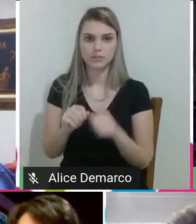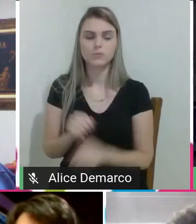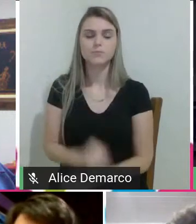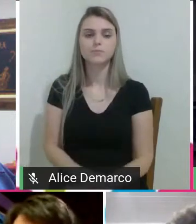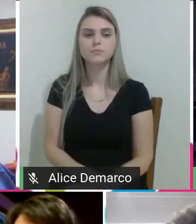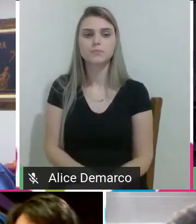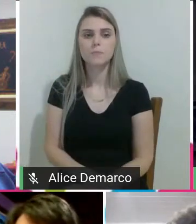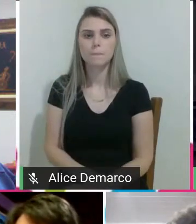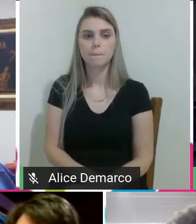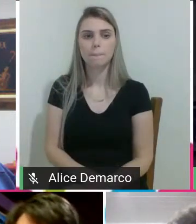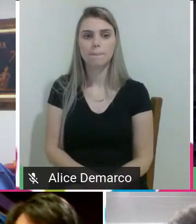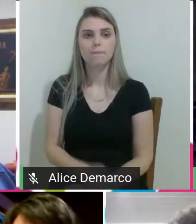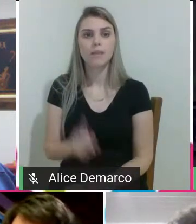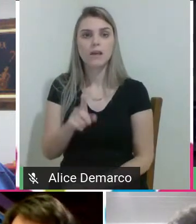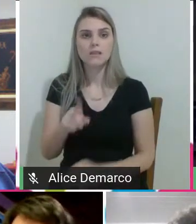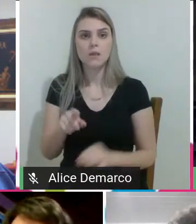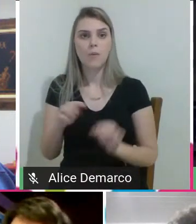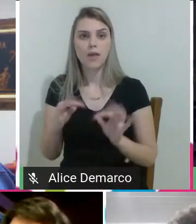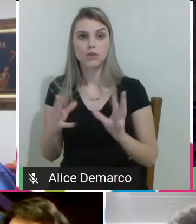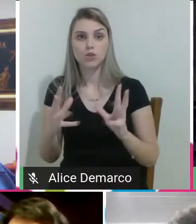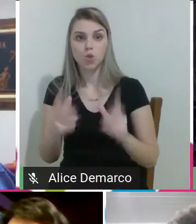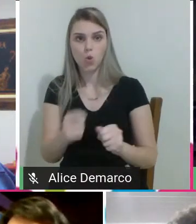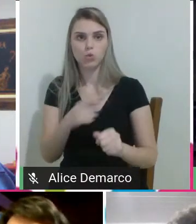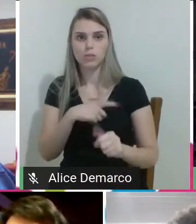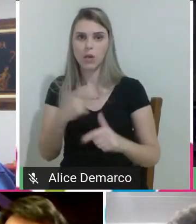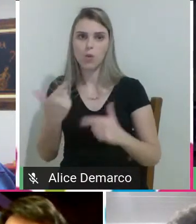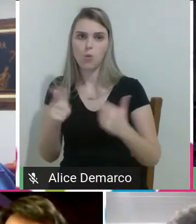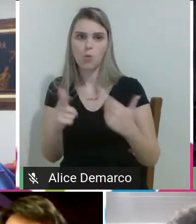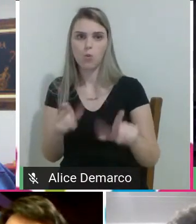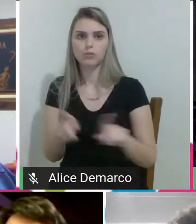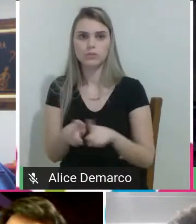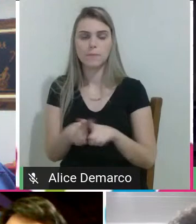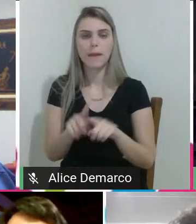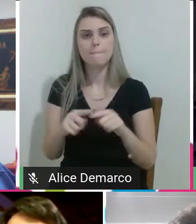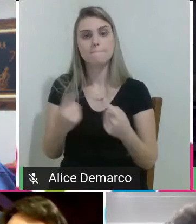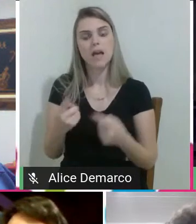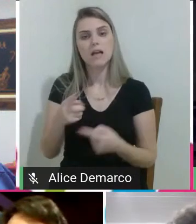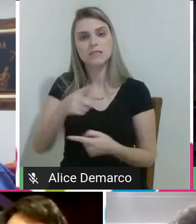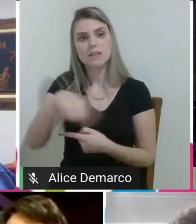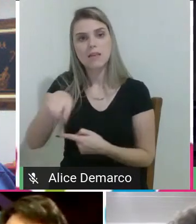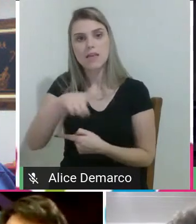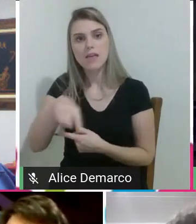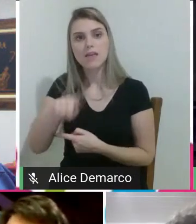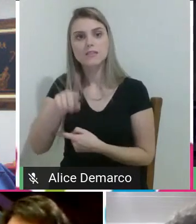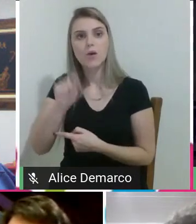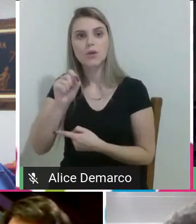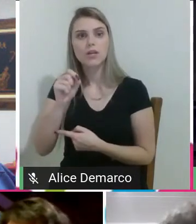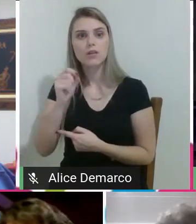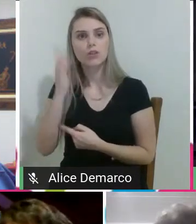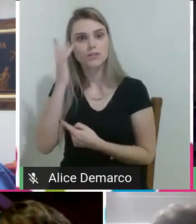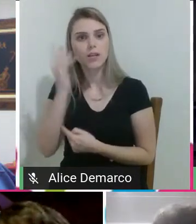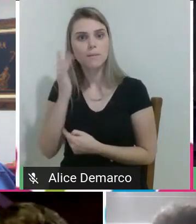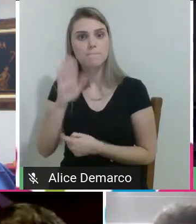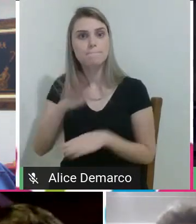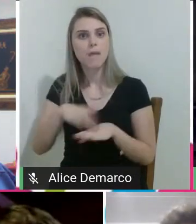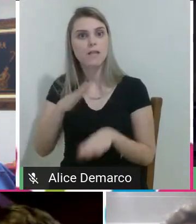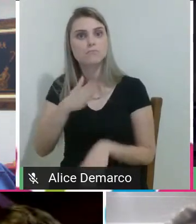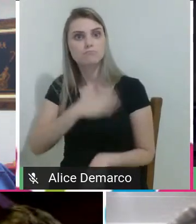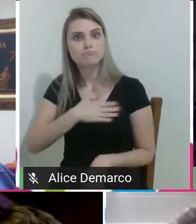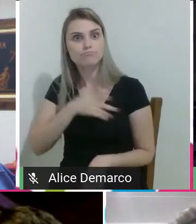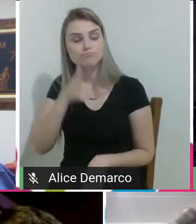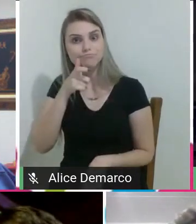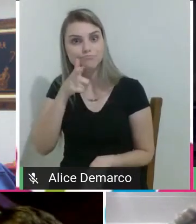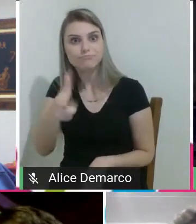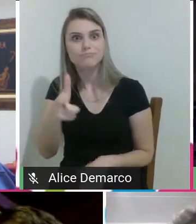Não são todos, temos outros também, mas são os que a gente considera mais interessantes, né, para vocês neste momento.